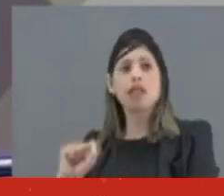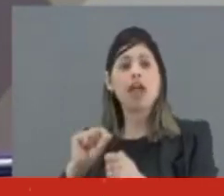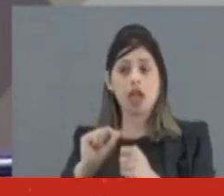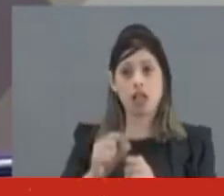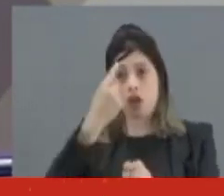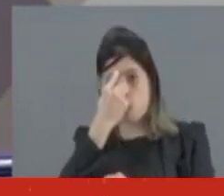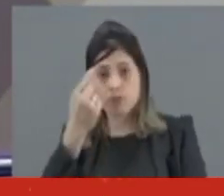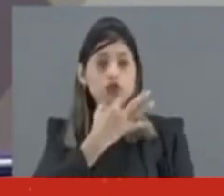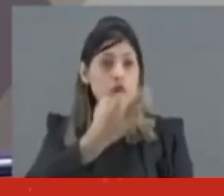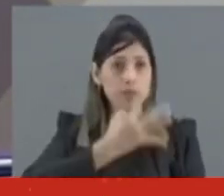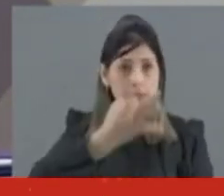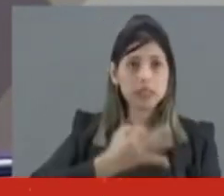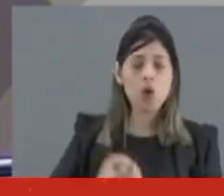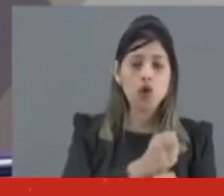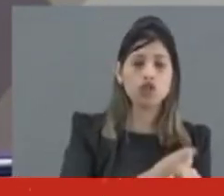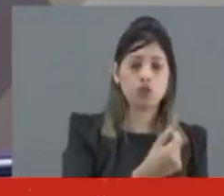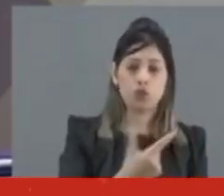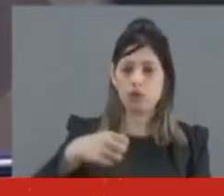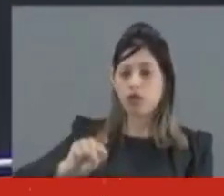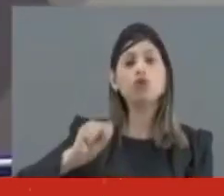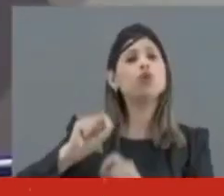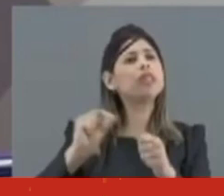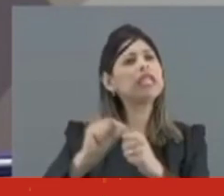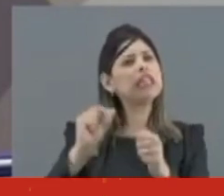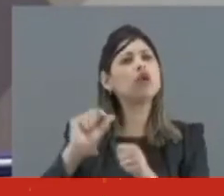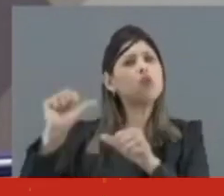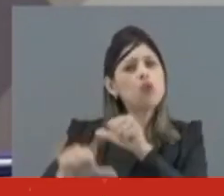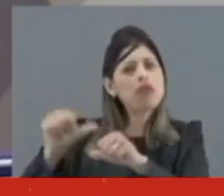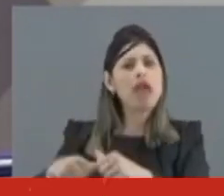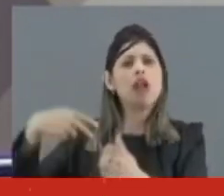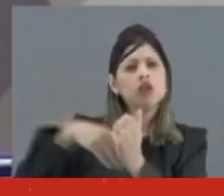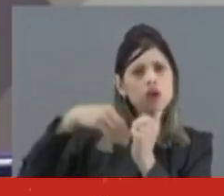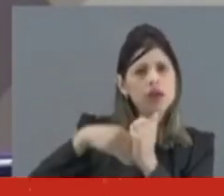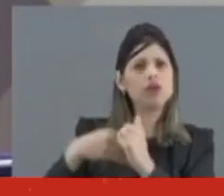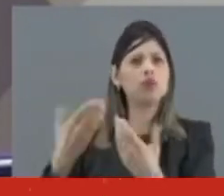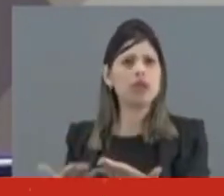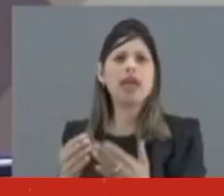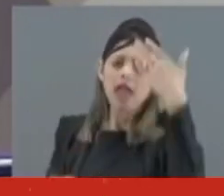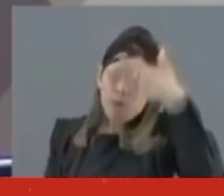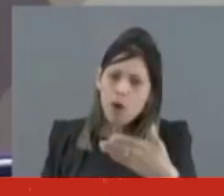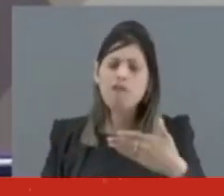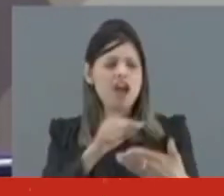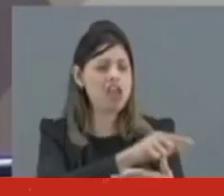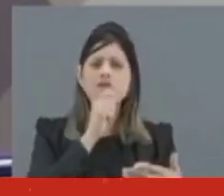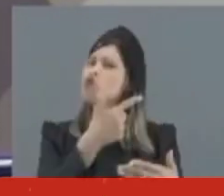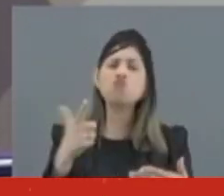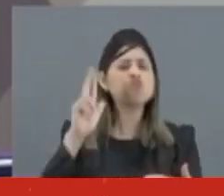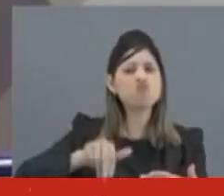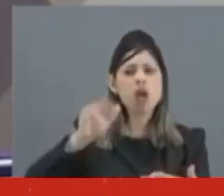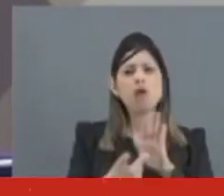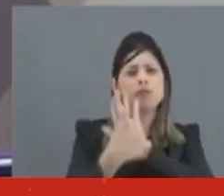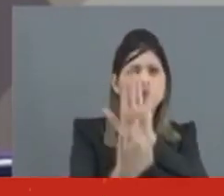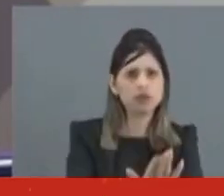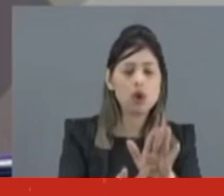de que o pleito presidencial de 2018 teria sido fraudado, alegando que teria provas disso, as quais nunca foram exibidas. Depois das eleições de